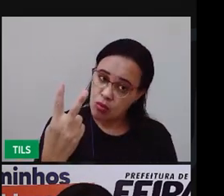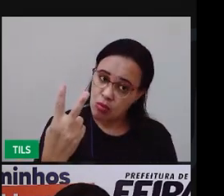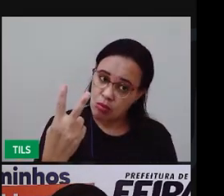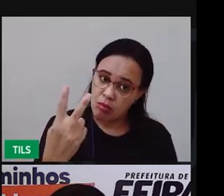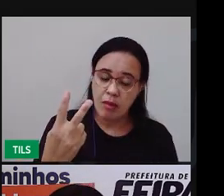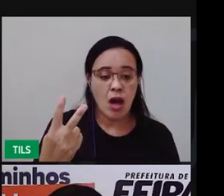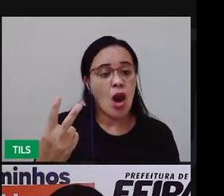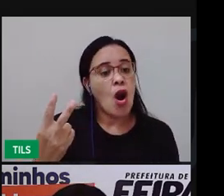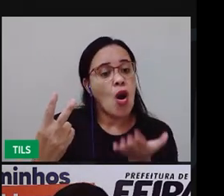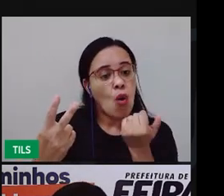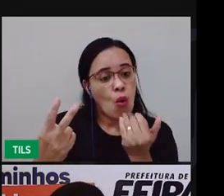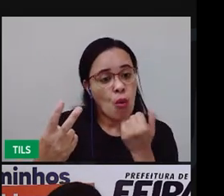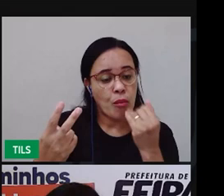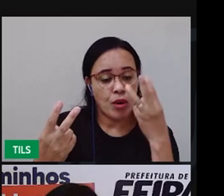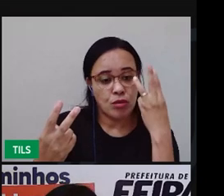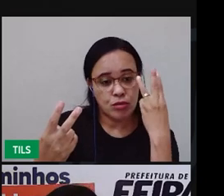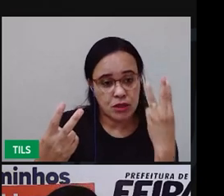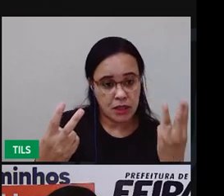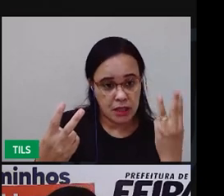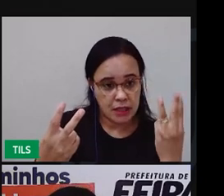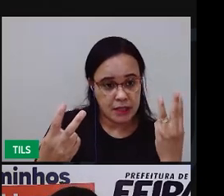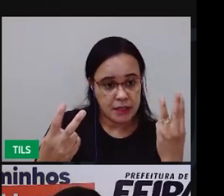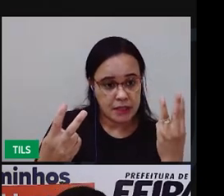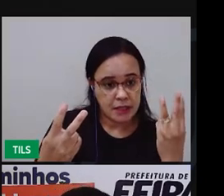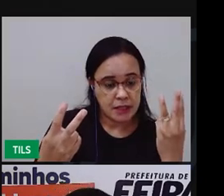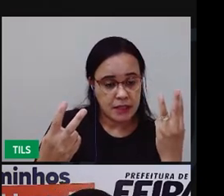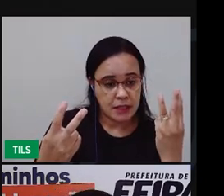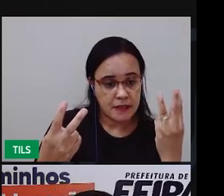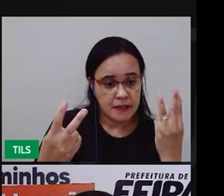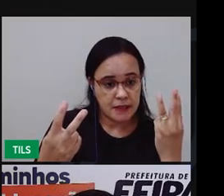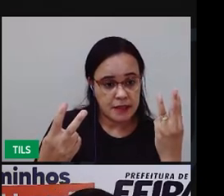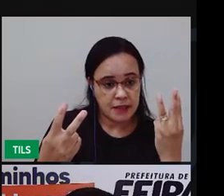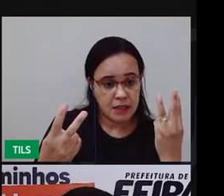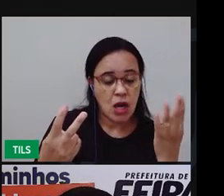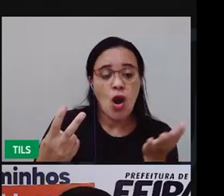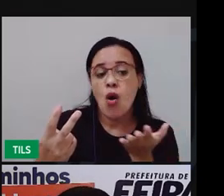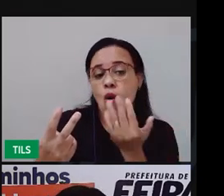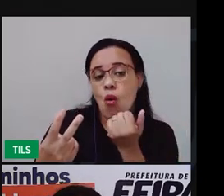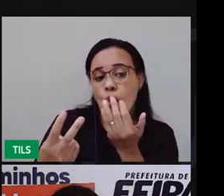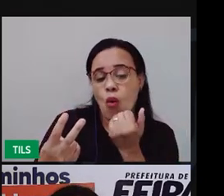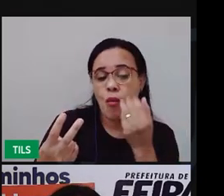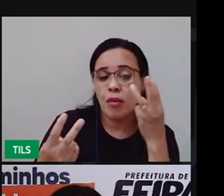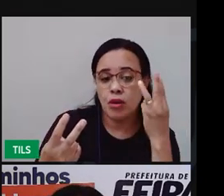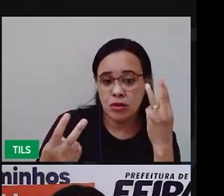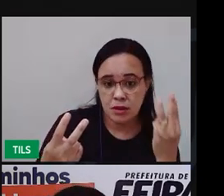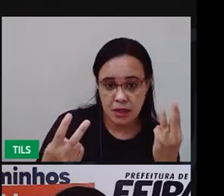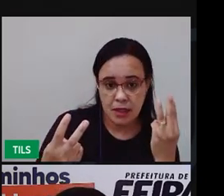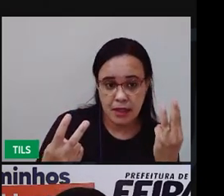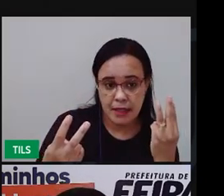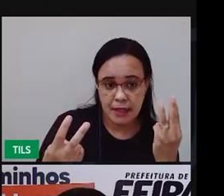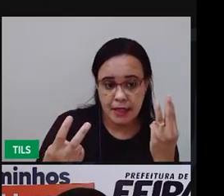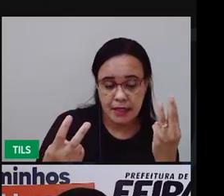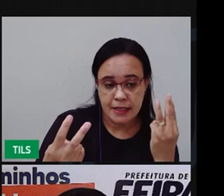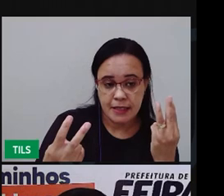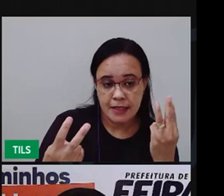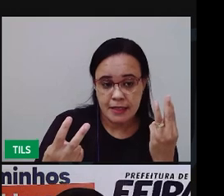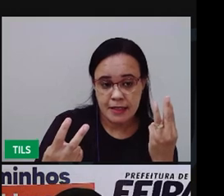Ele tirou os jambos. Ele tem três. Ele já comeu três e ainda tem três. E ainda tem dois.